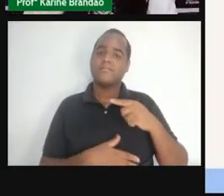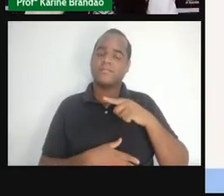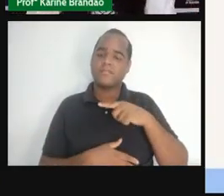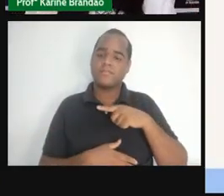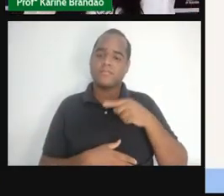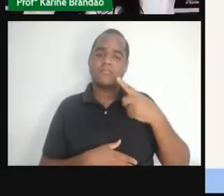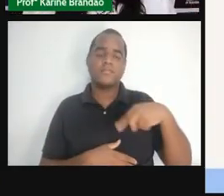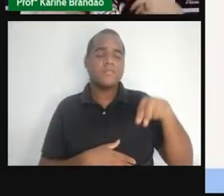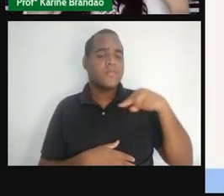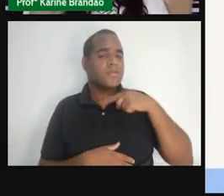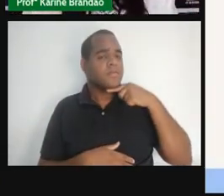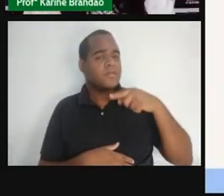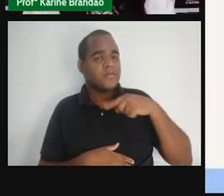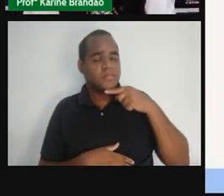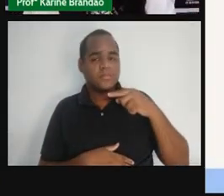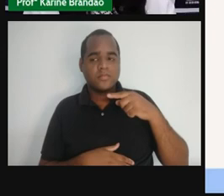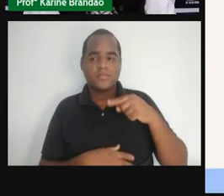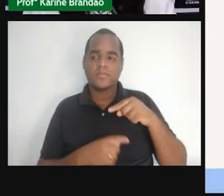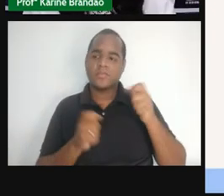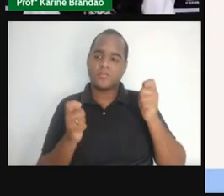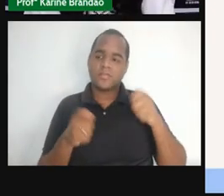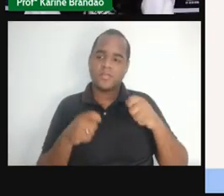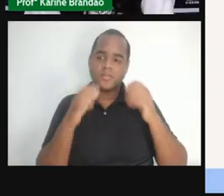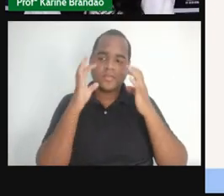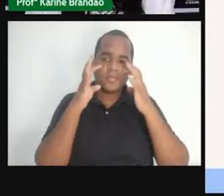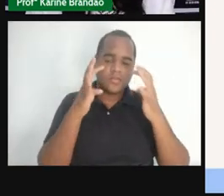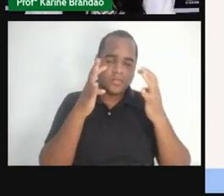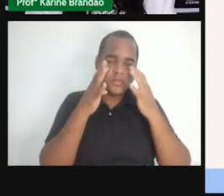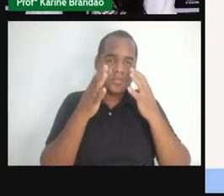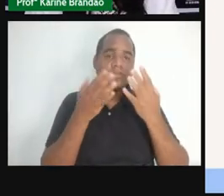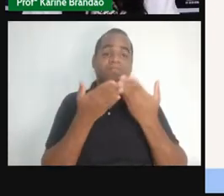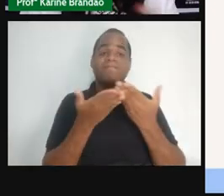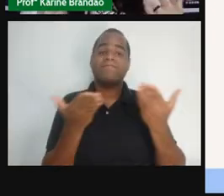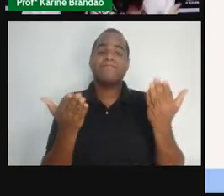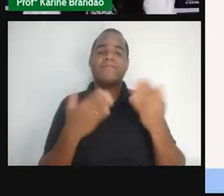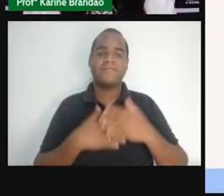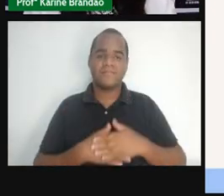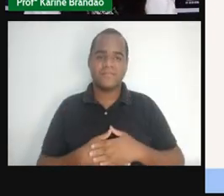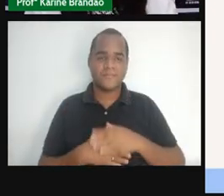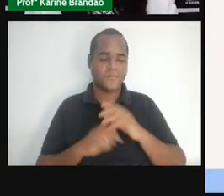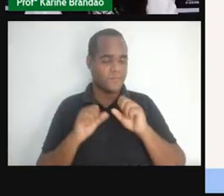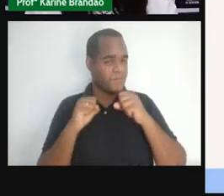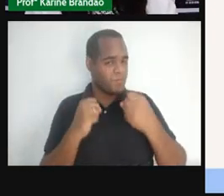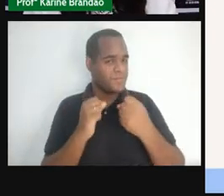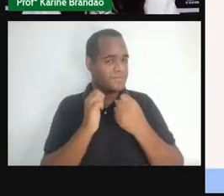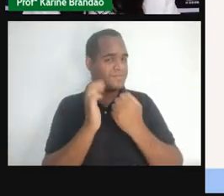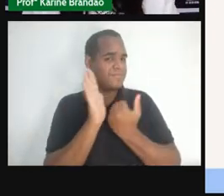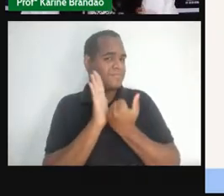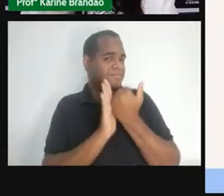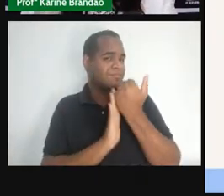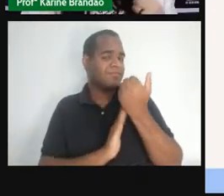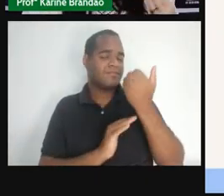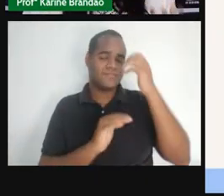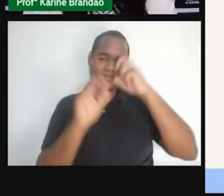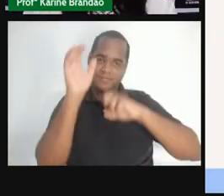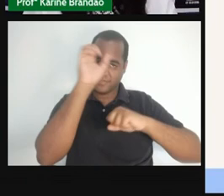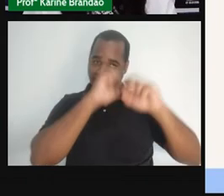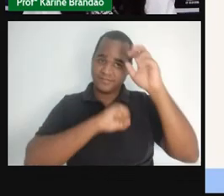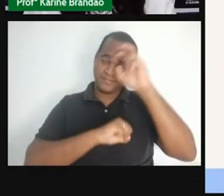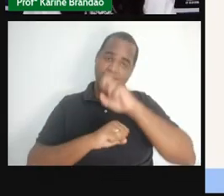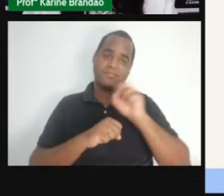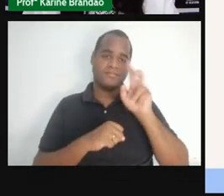lembrado, de dúvidas terem aparecido, né, E aí, se as dúvidas aparecerem, vocês já ficam